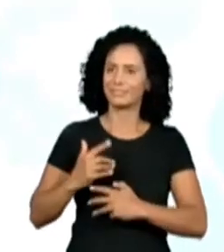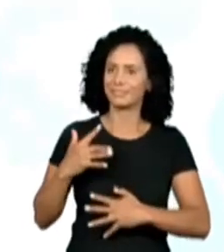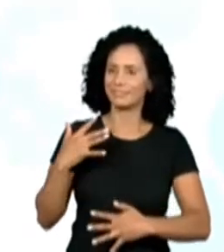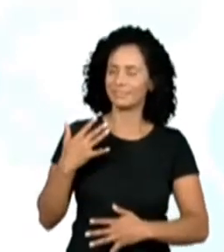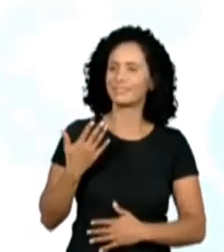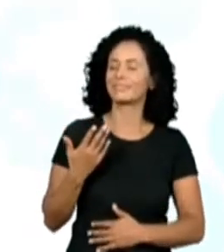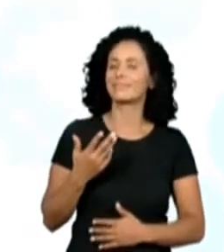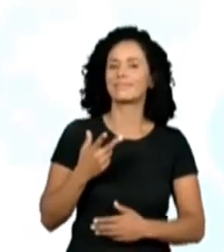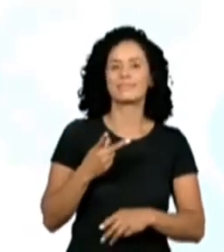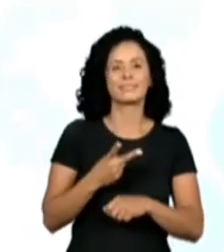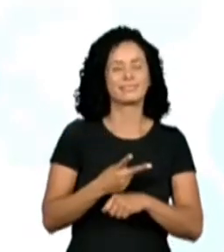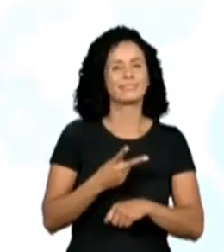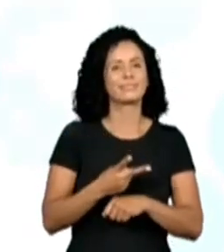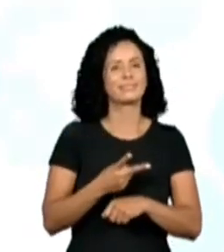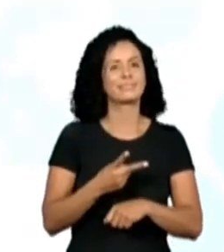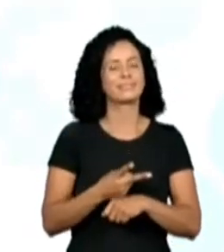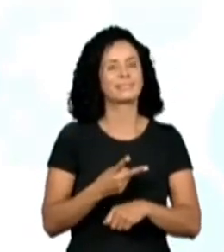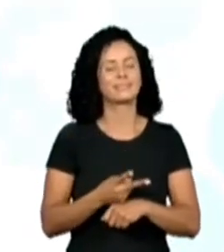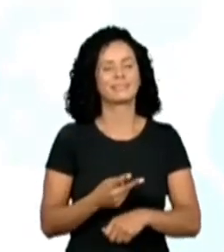interagindo também.